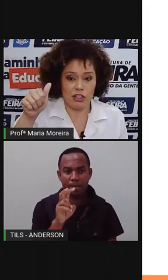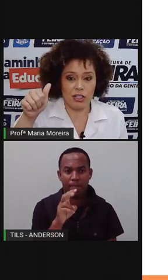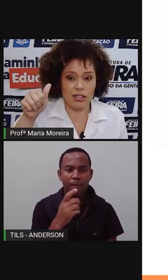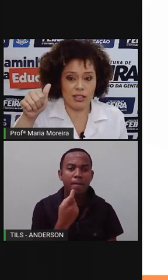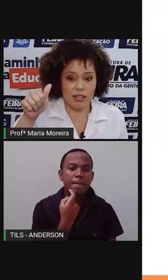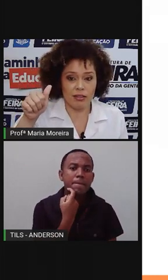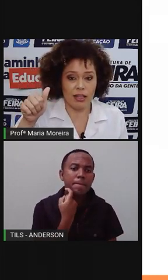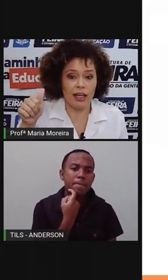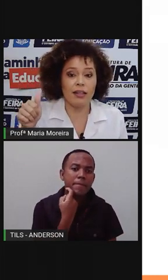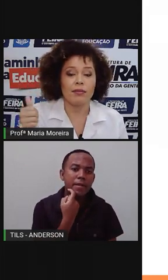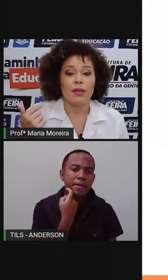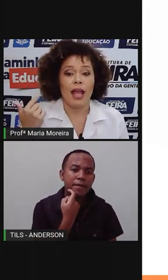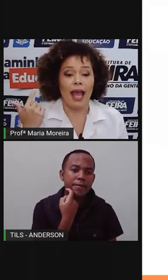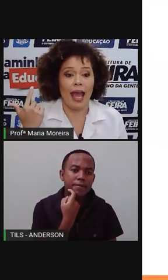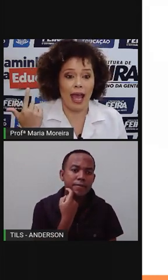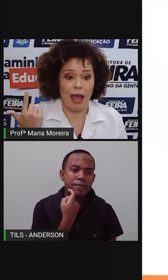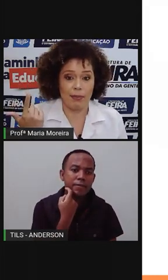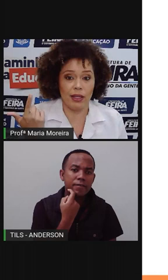Peixes, né,